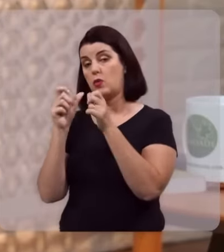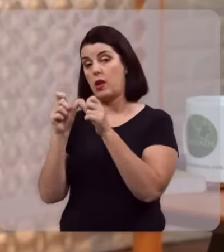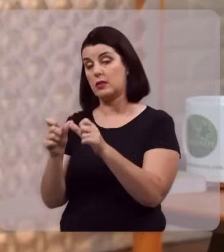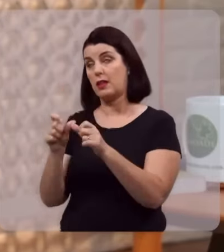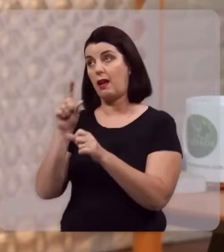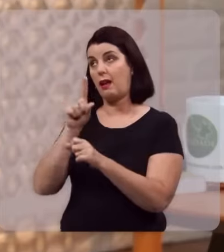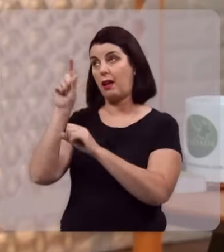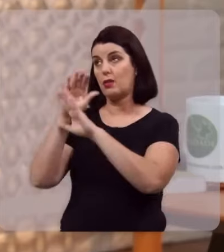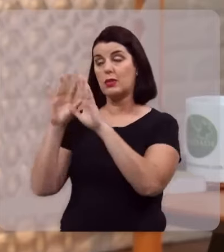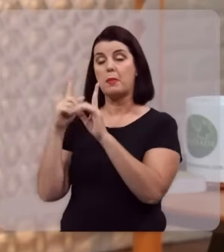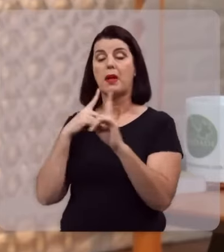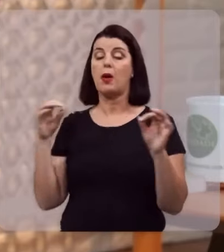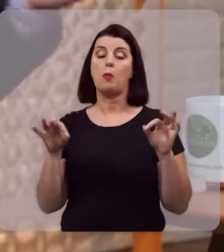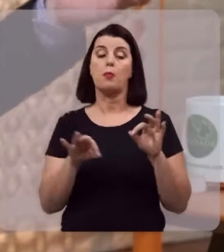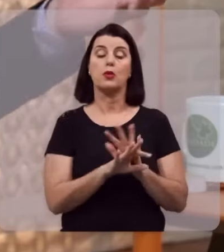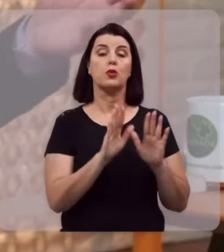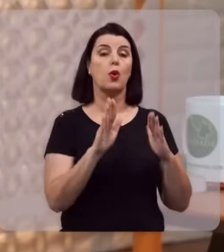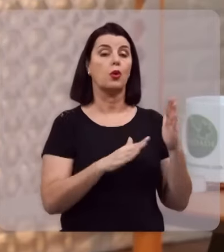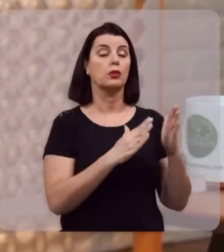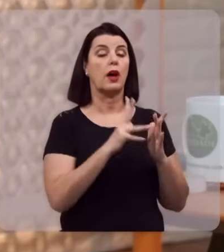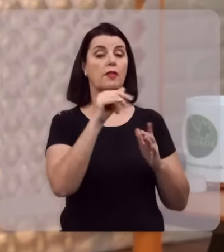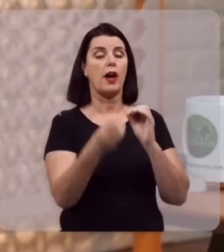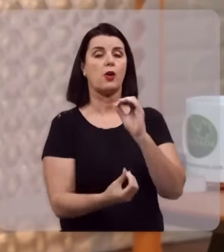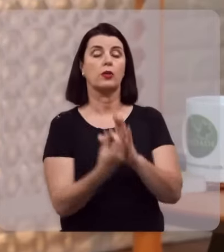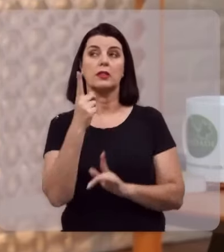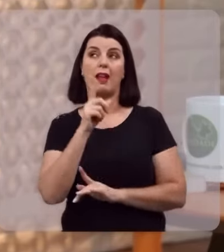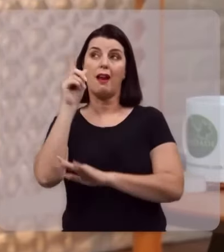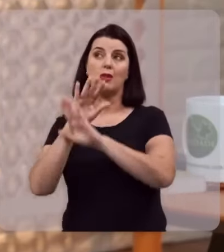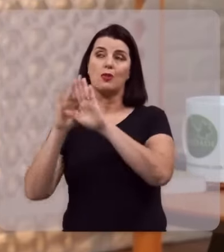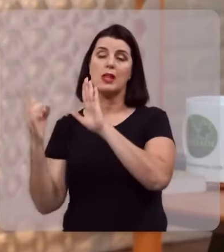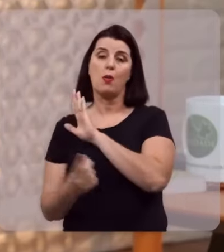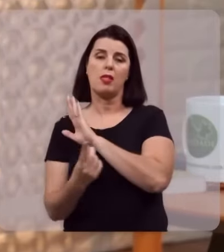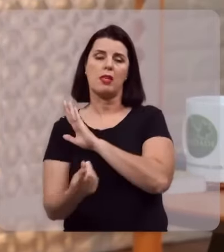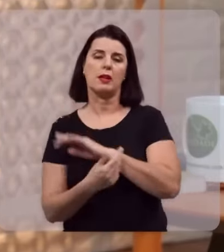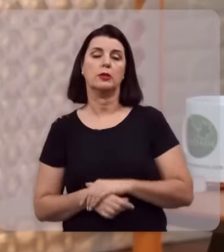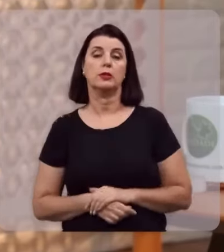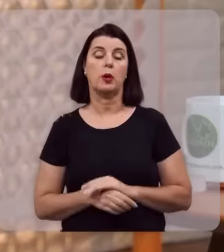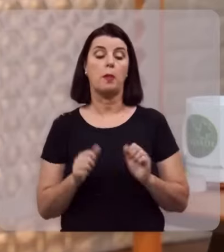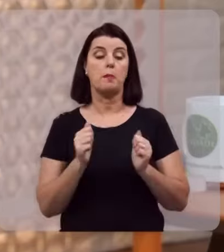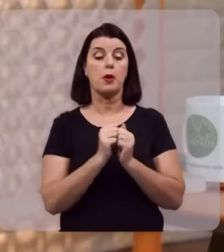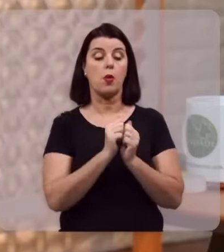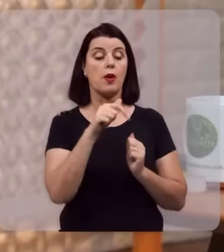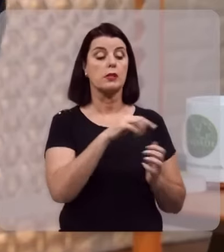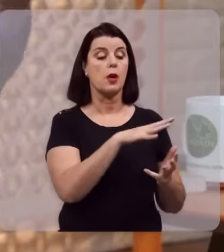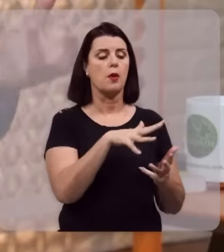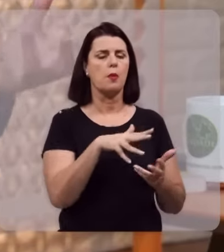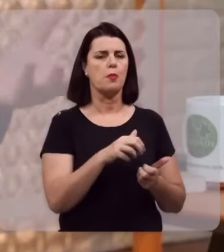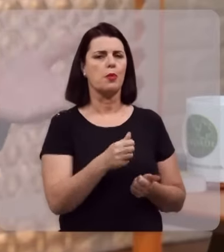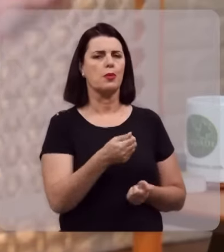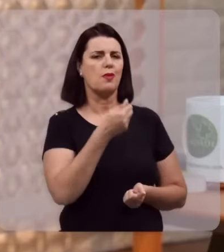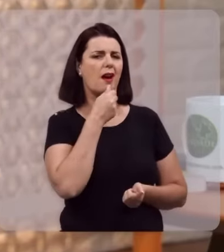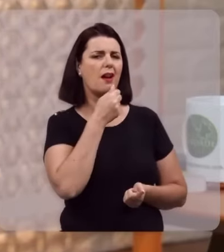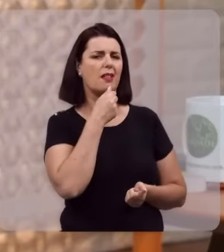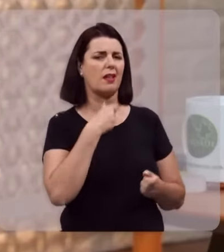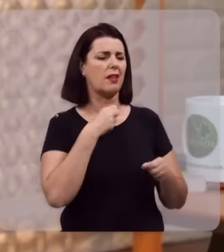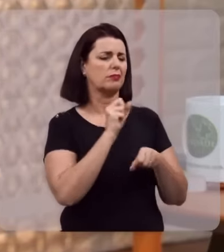Cristo. Mas ele não se dá de forma plena. Isso acontecerá na eternidade. Mas como esse mundo, então, ainda é